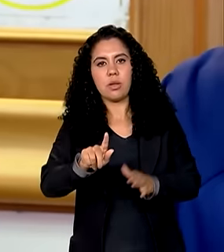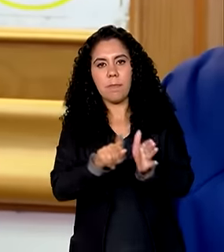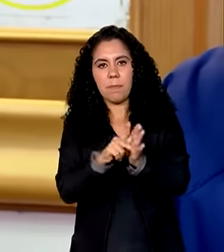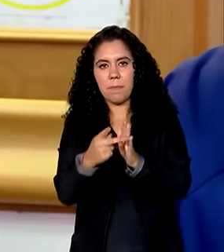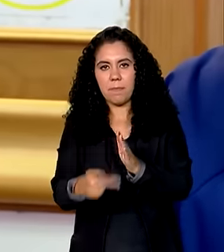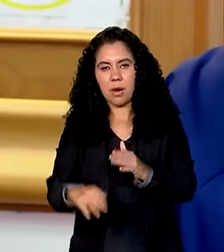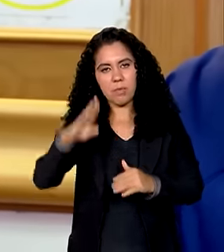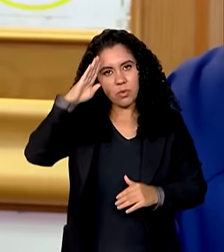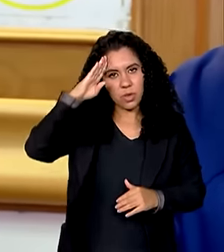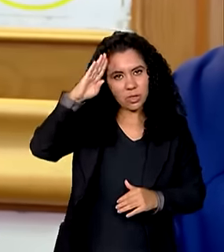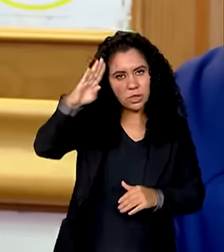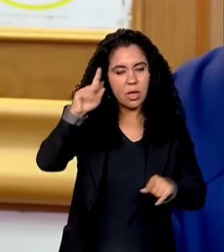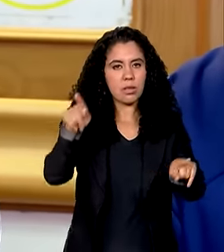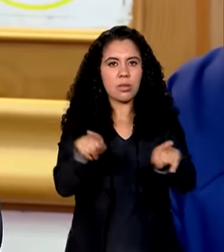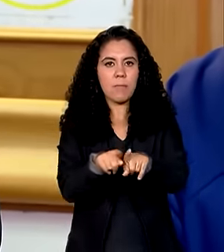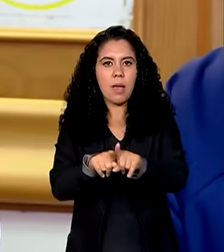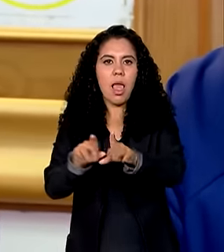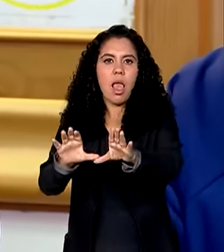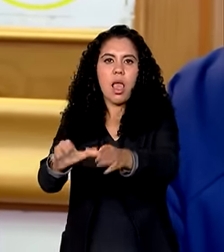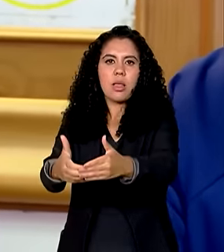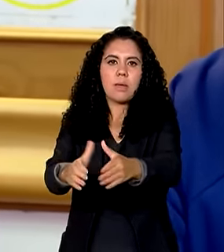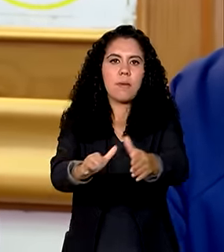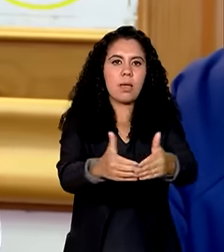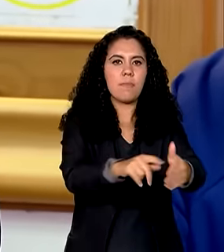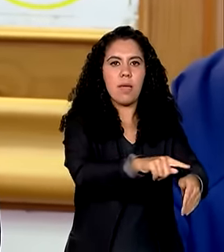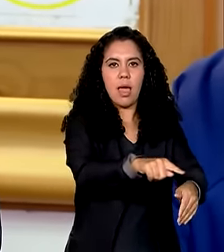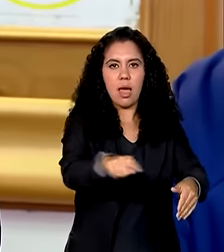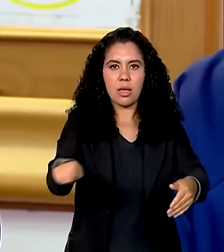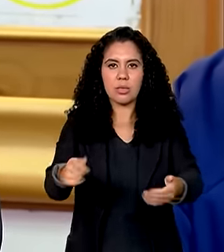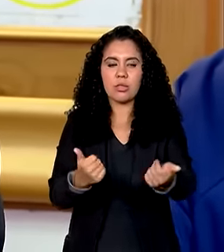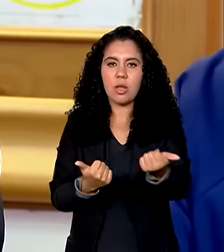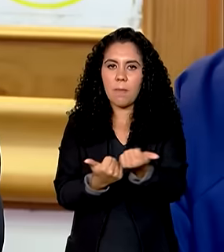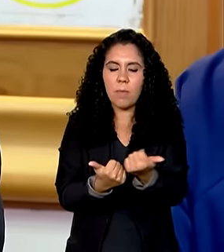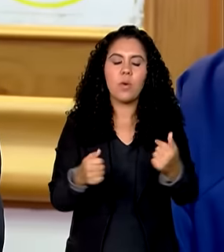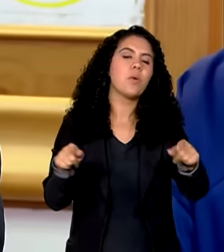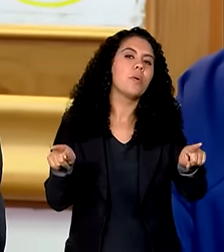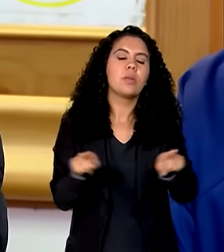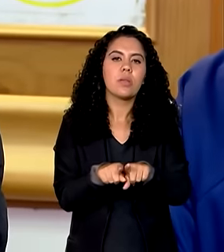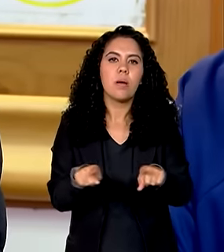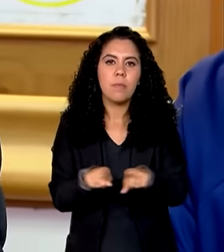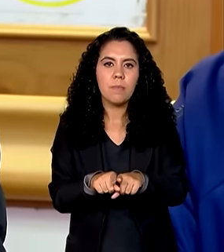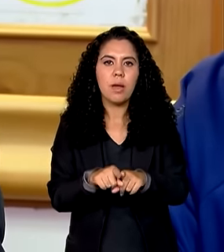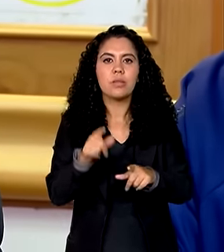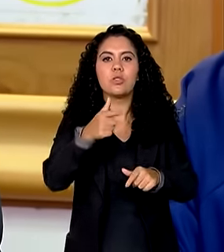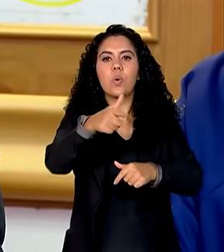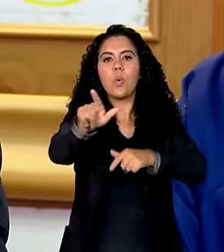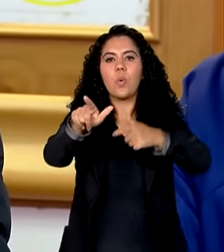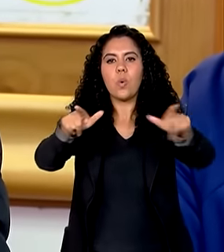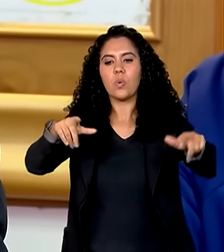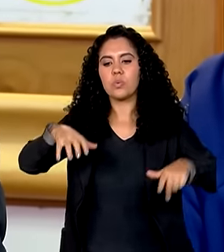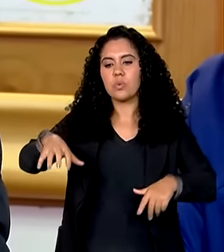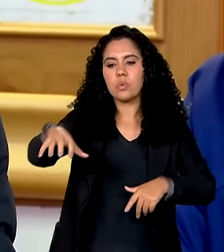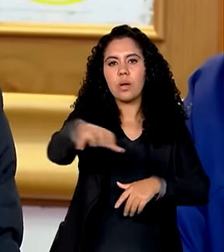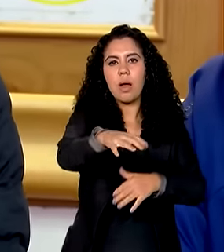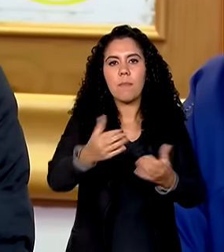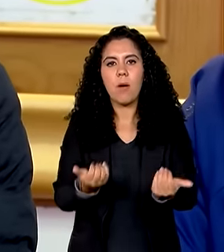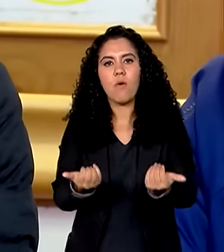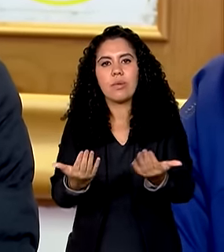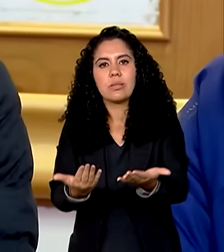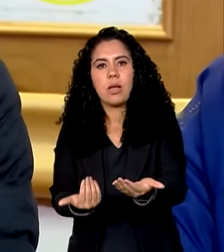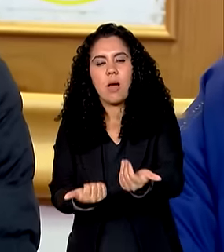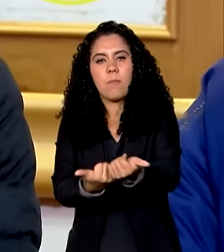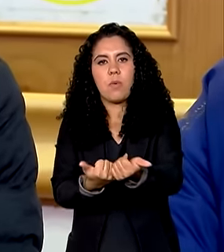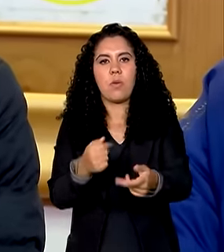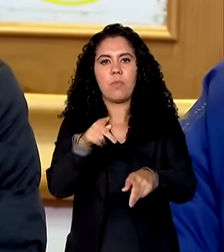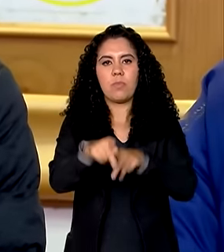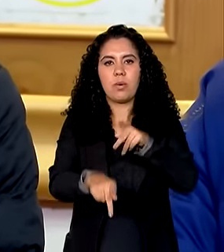servindo as equipes de apoio e servindo também a unidades de assistência à população por exemplo